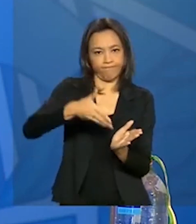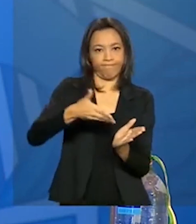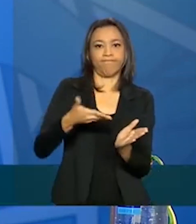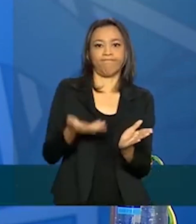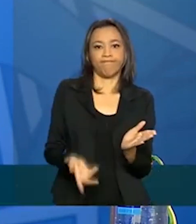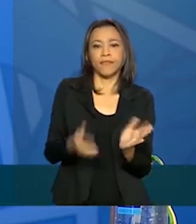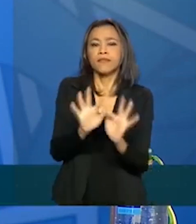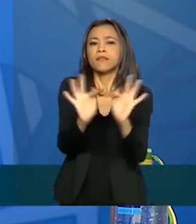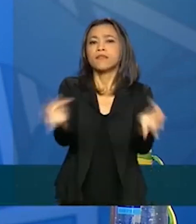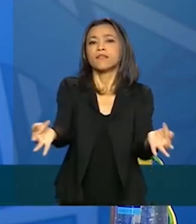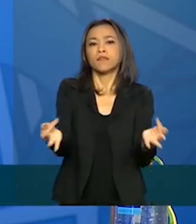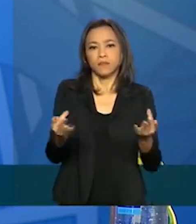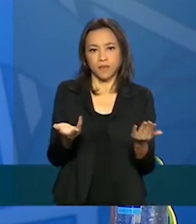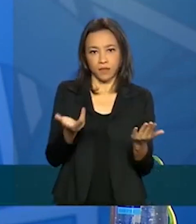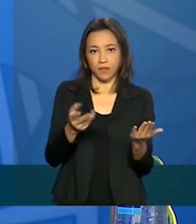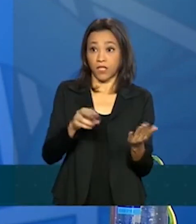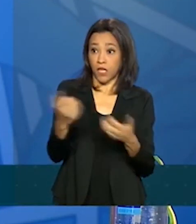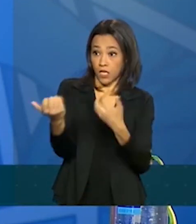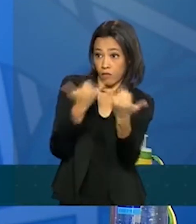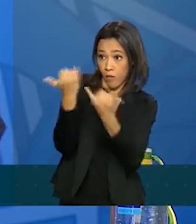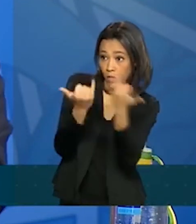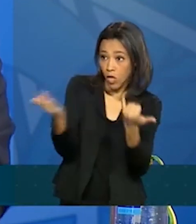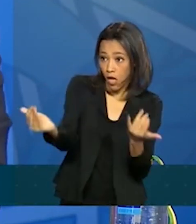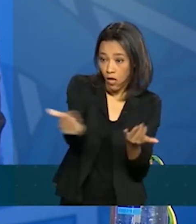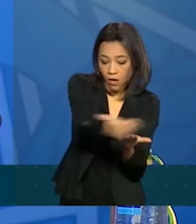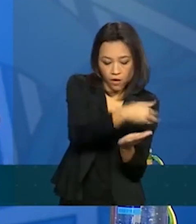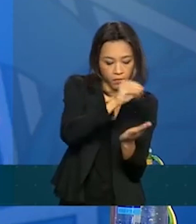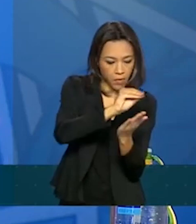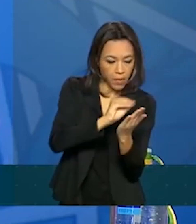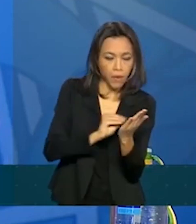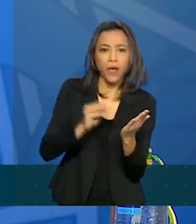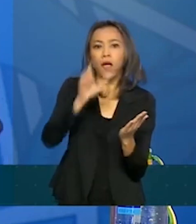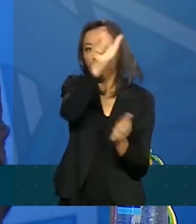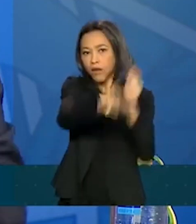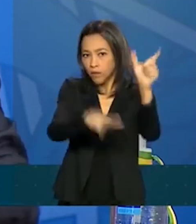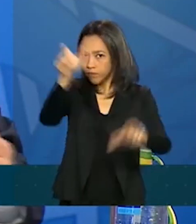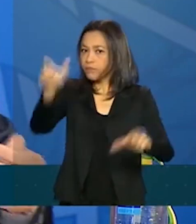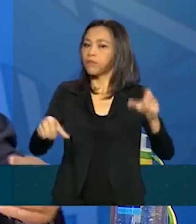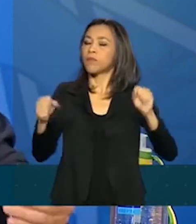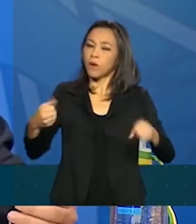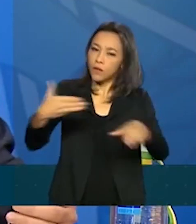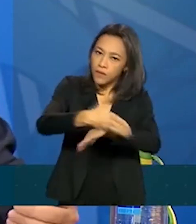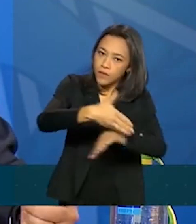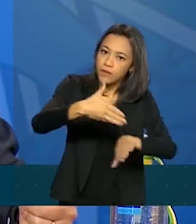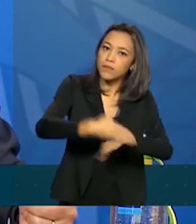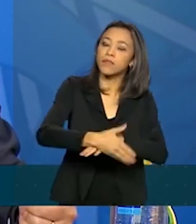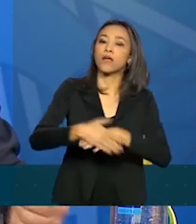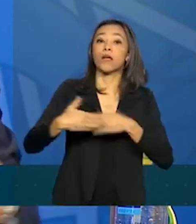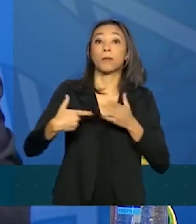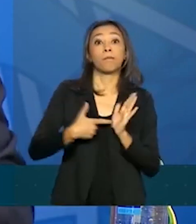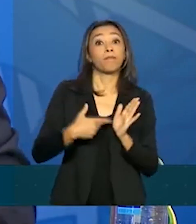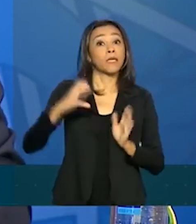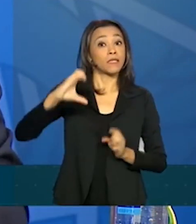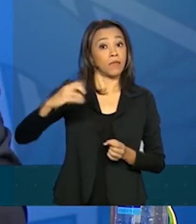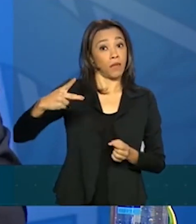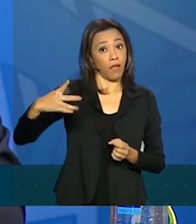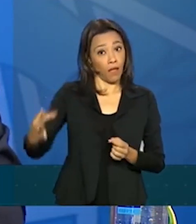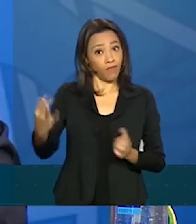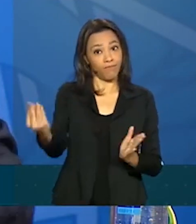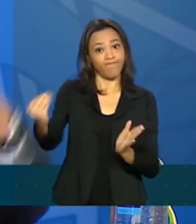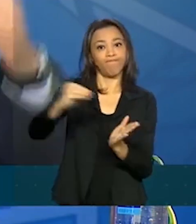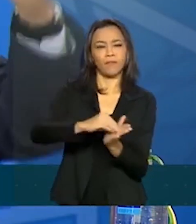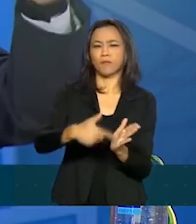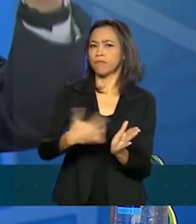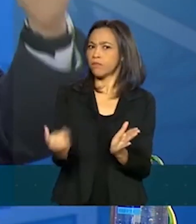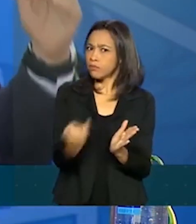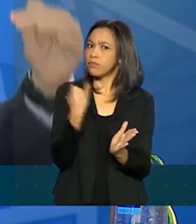bastante simplificada, que as pessoas possam fazer o seu cadastramento, apresentar o seu CPF, que é essencial,